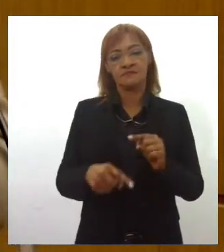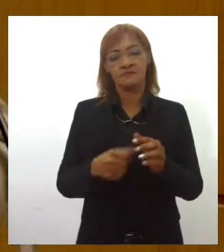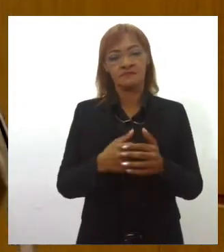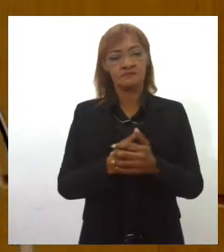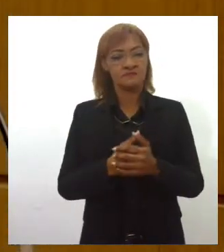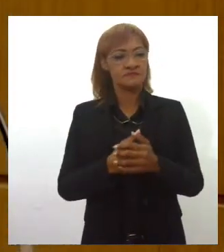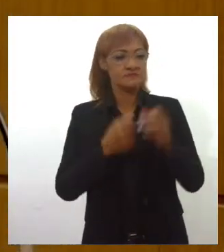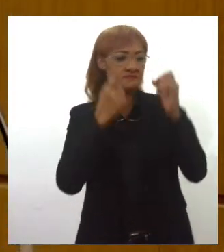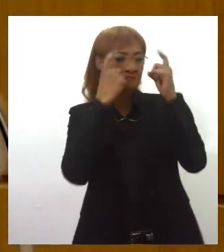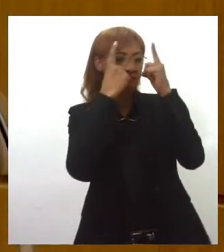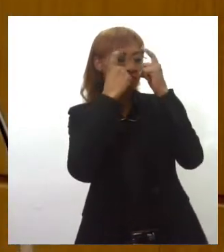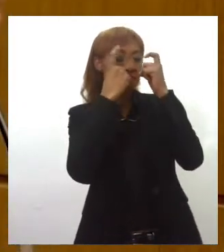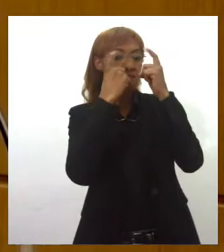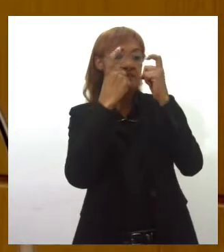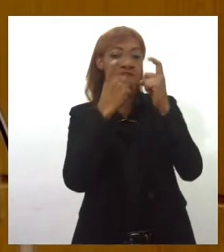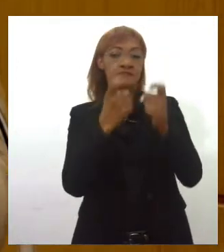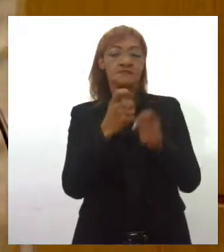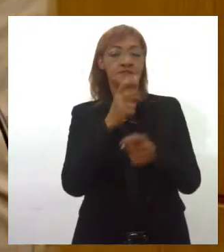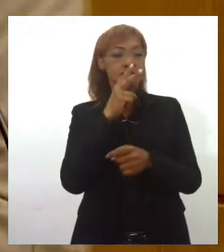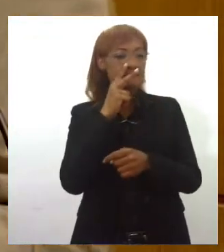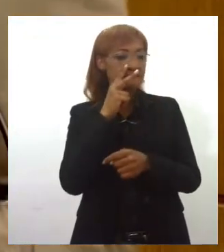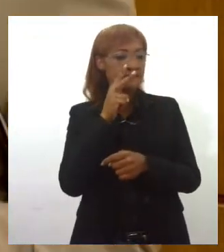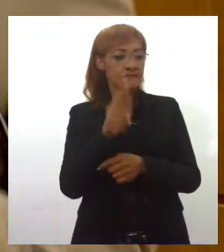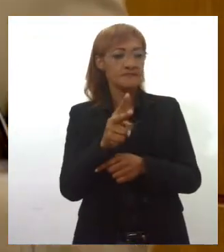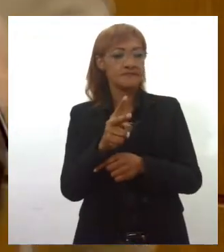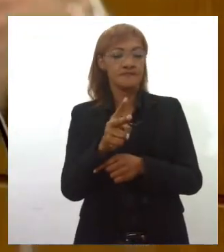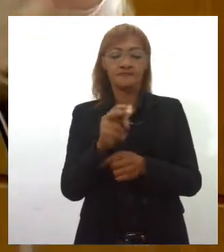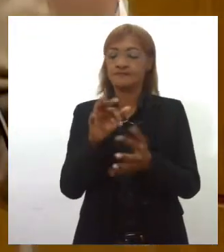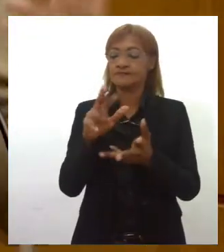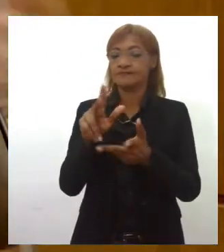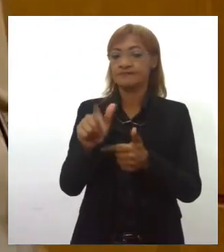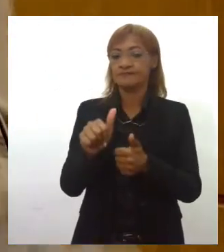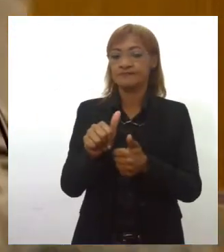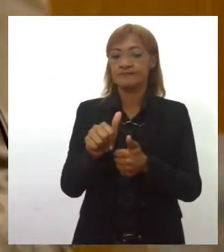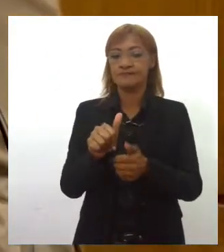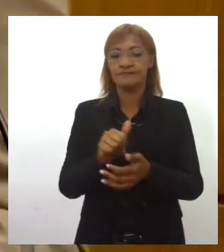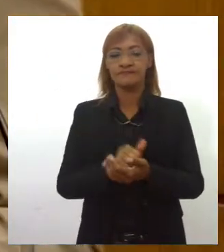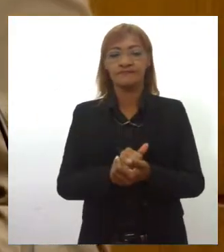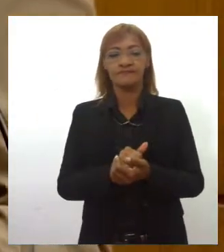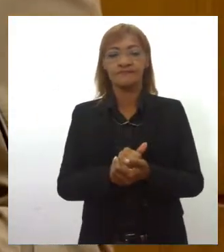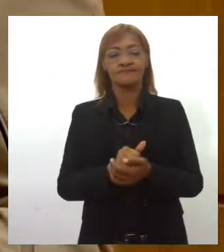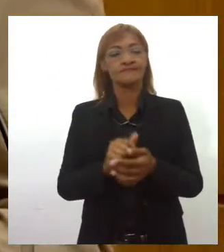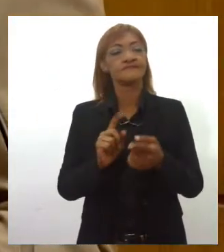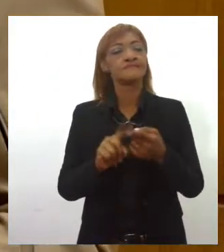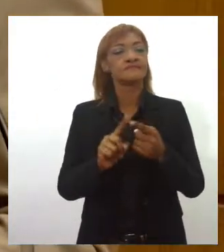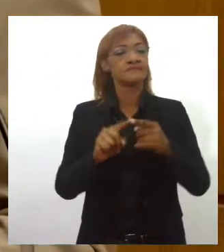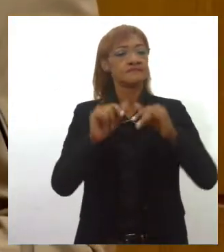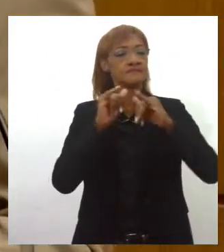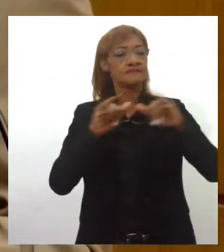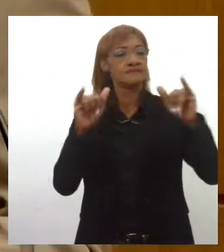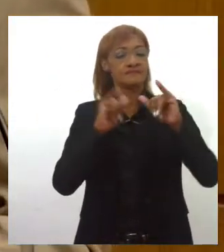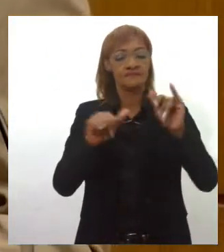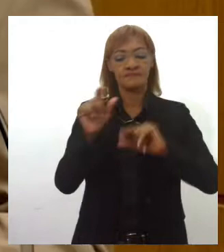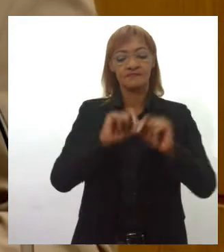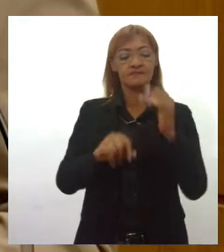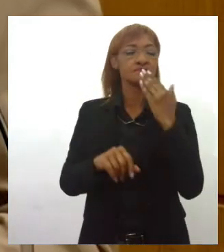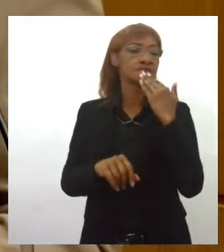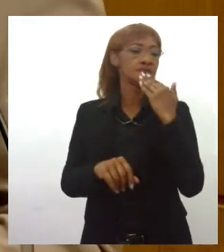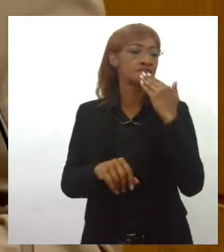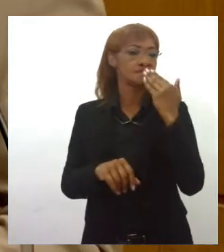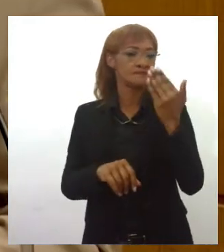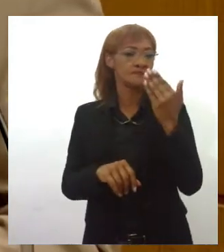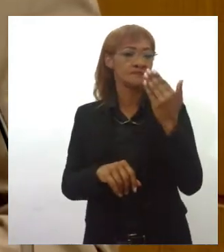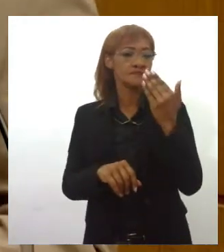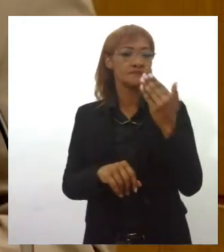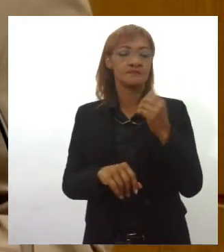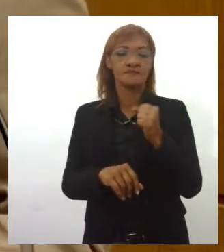grau de violência que atinge as mulheres mundo afora. O meu objetivo hoje, além de divulgar, presidente, é fazer um pedido à Vossa Excelência, e aí eu